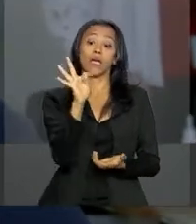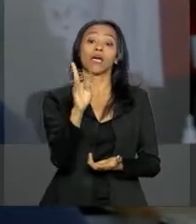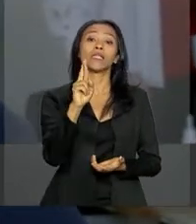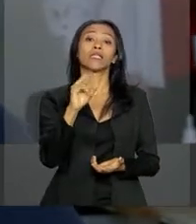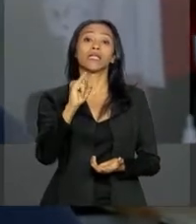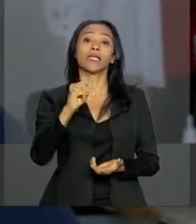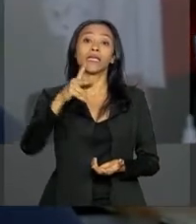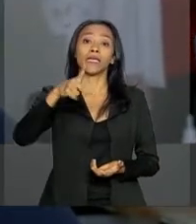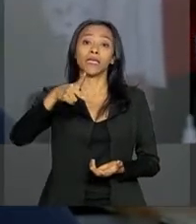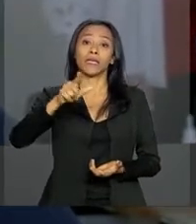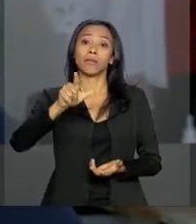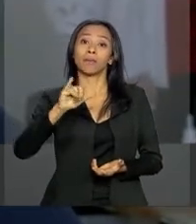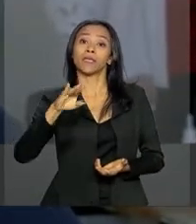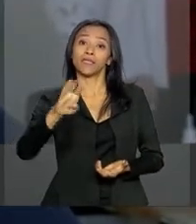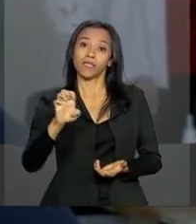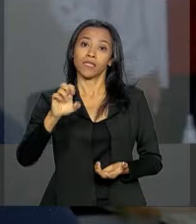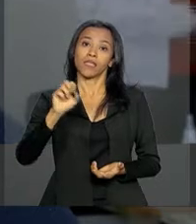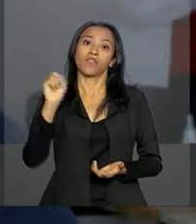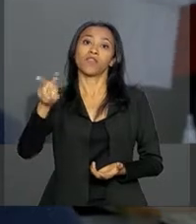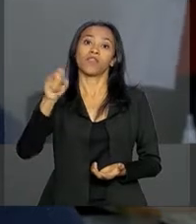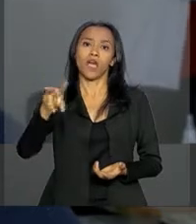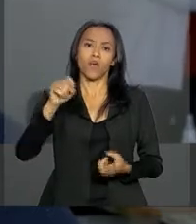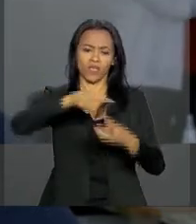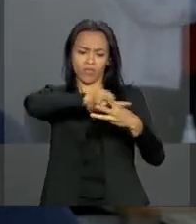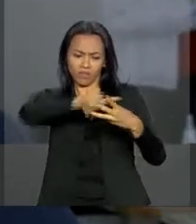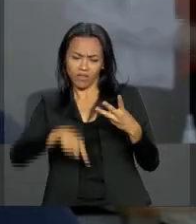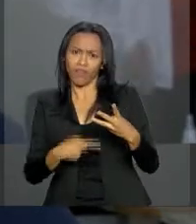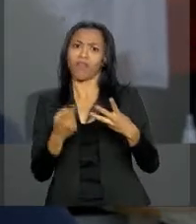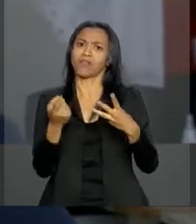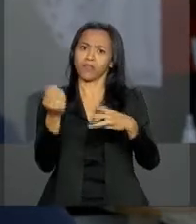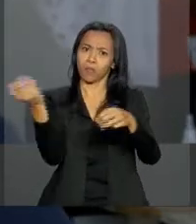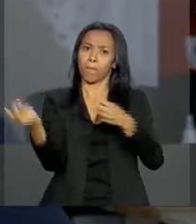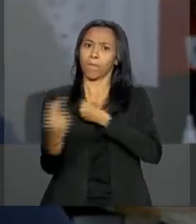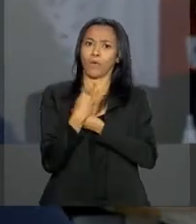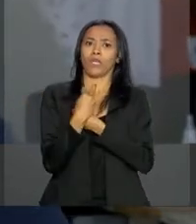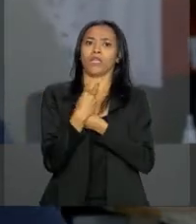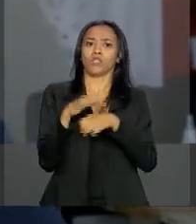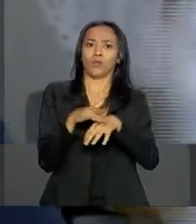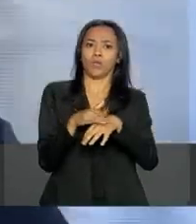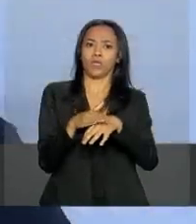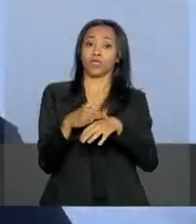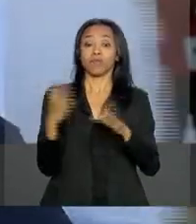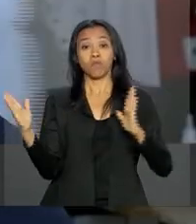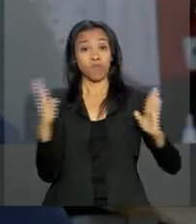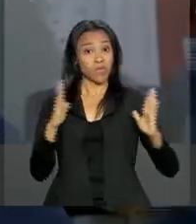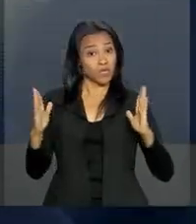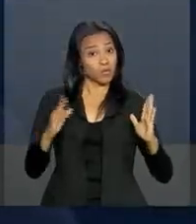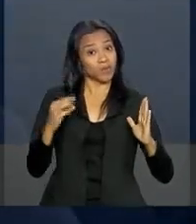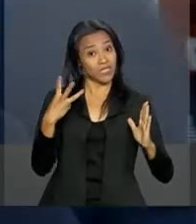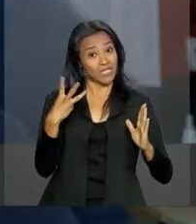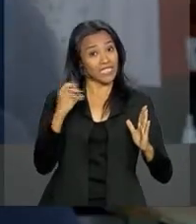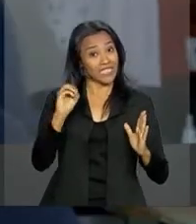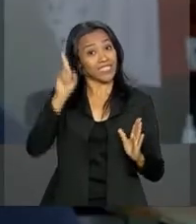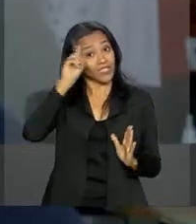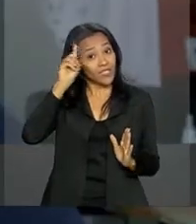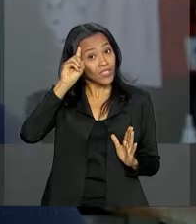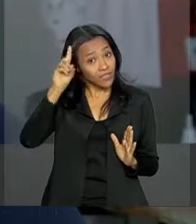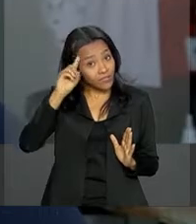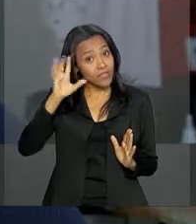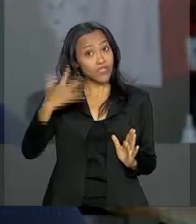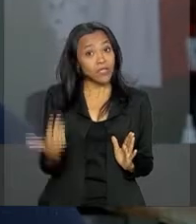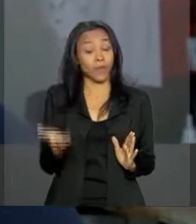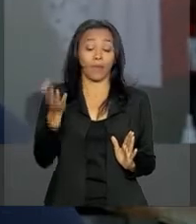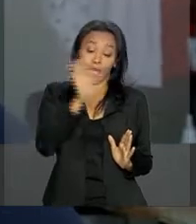é a vacina que protege contra o sarampo, a caçumbia rubéola, a gente tem que ter um intervalo de segurança de 30 dias. Então, a